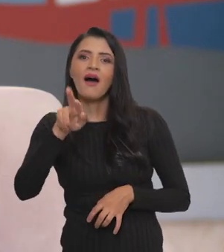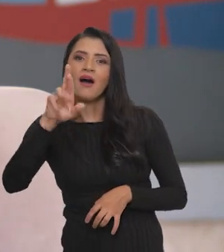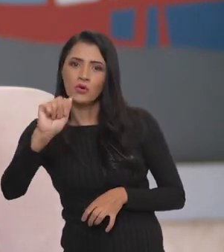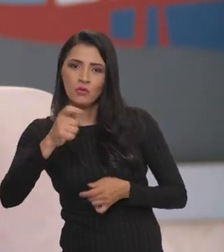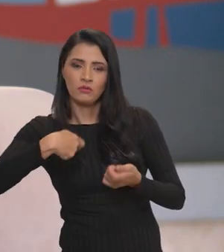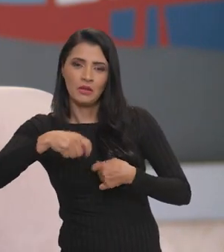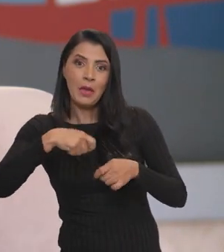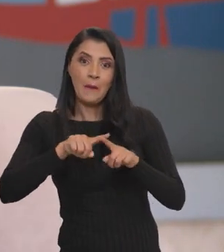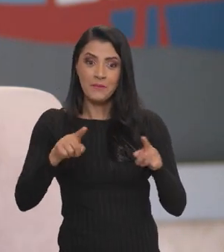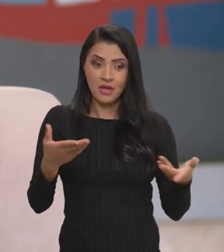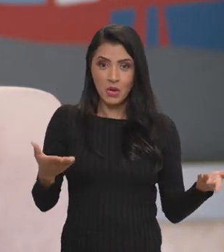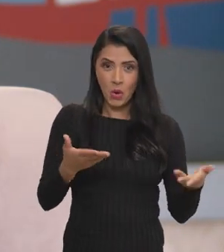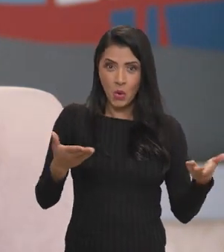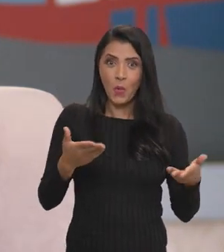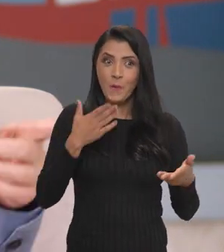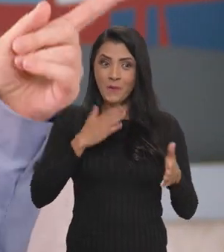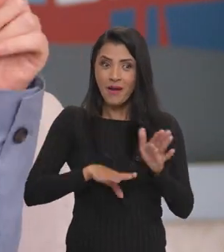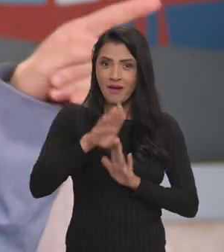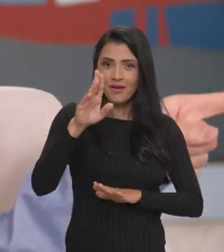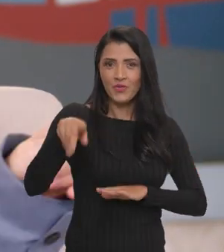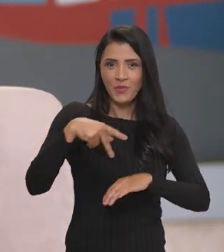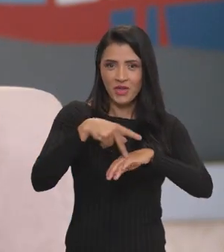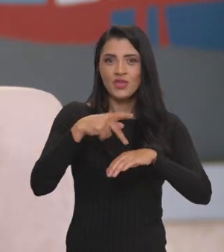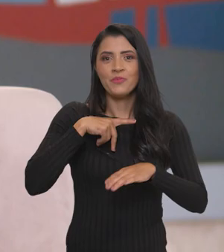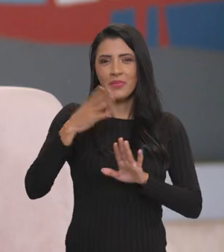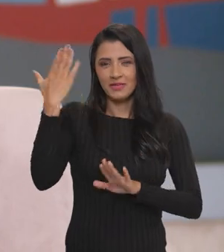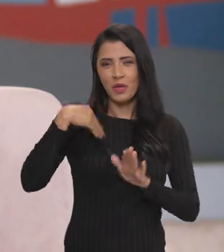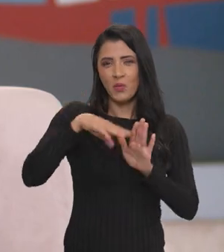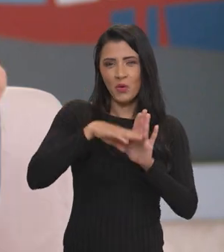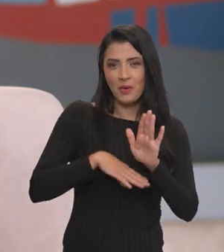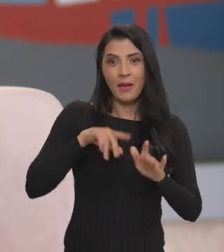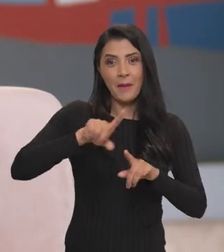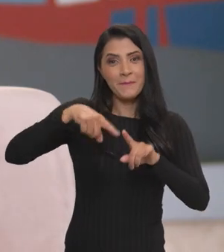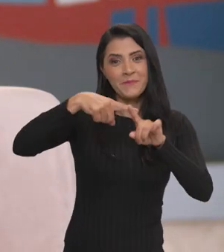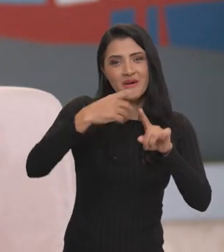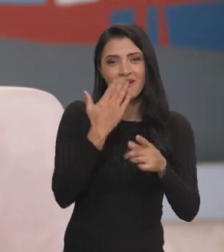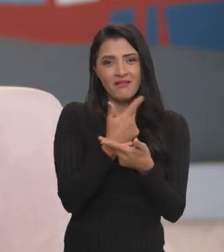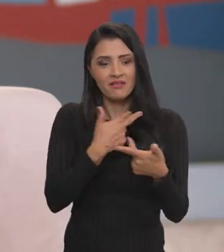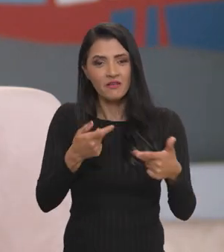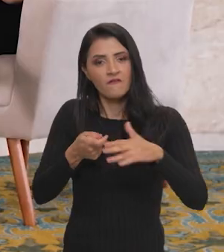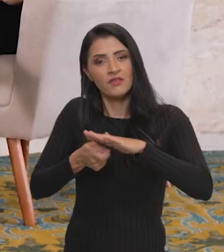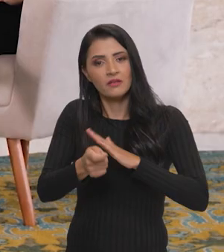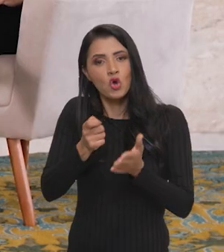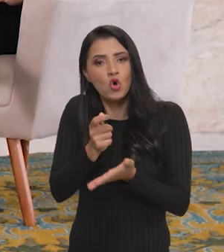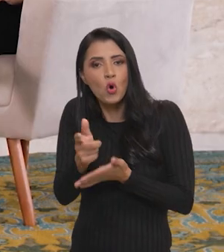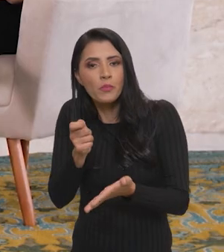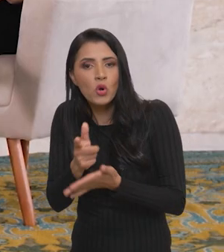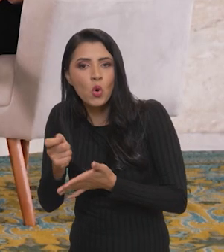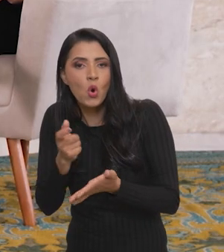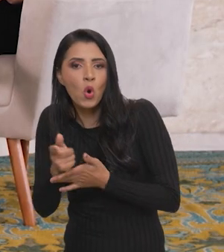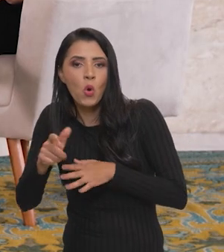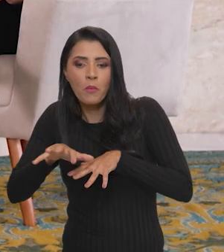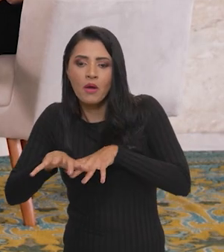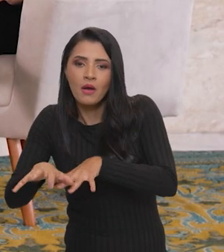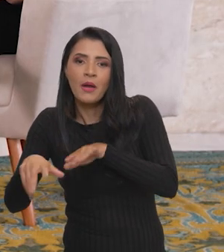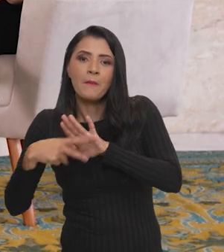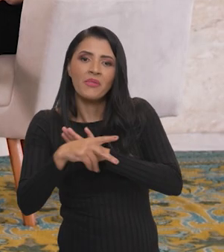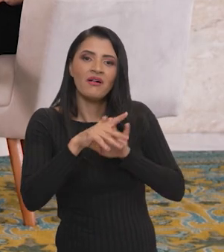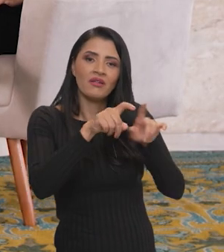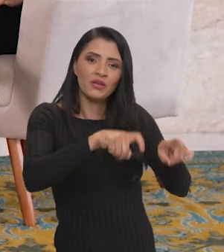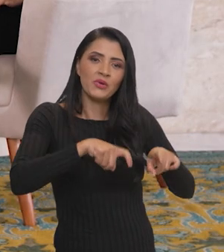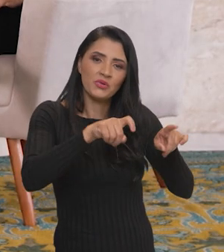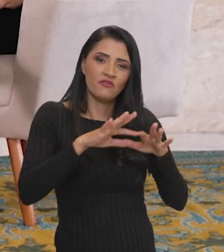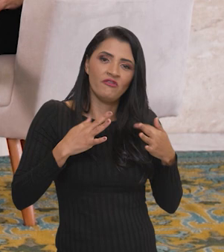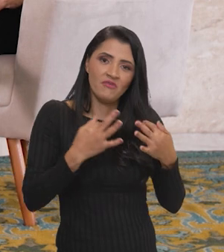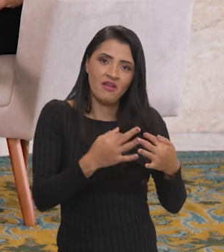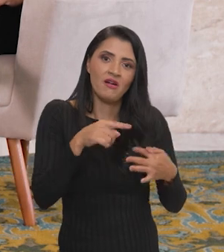O período áureo da indústria no país foi quando a gente tinha o programa Mais Alimentos, que financiava o quê? A compra dos maquinários e implementos agrícolas